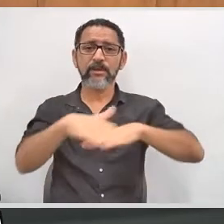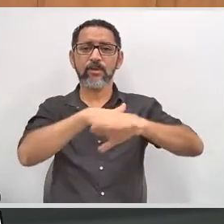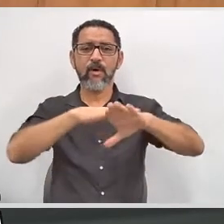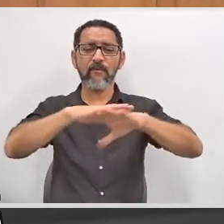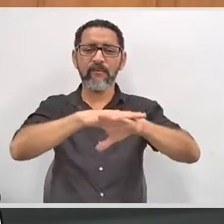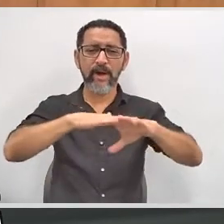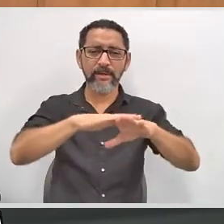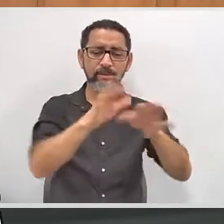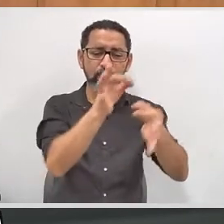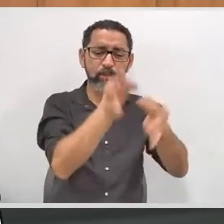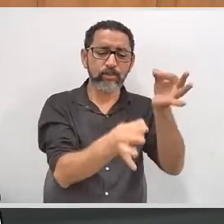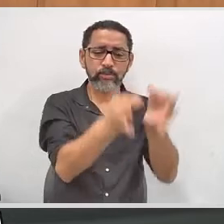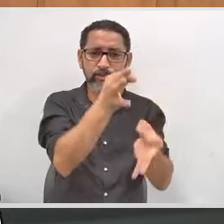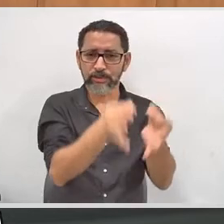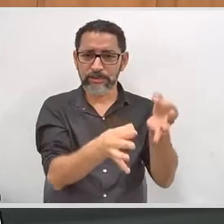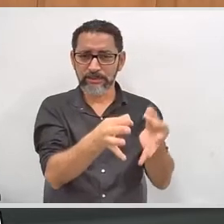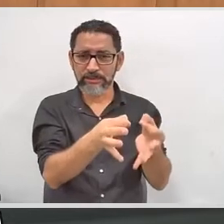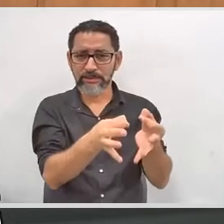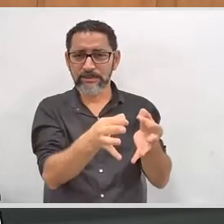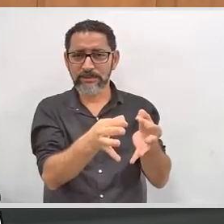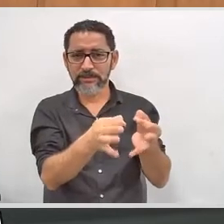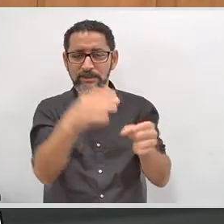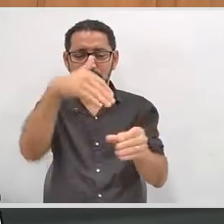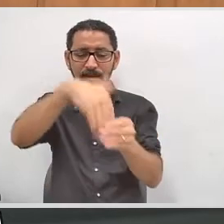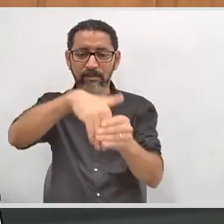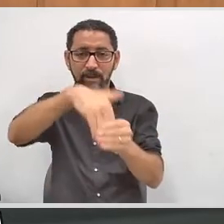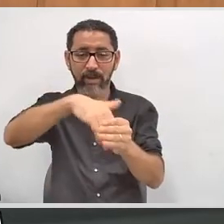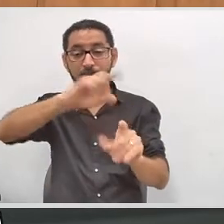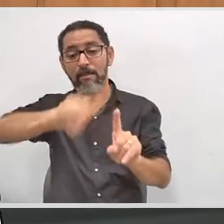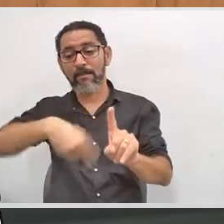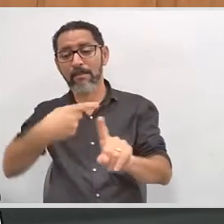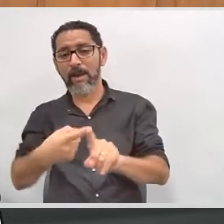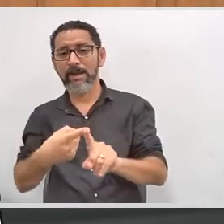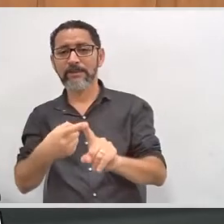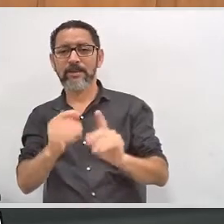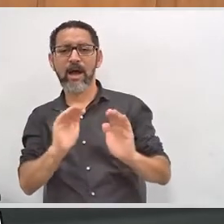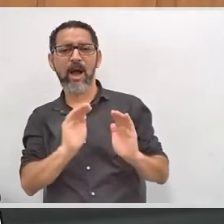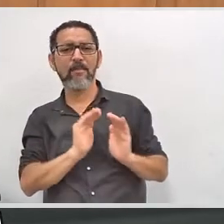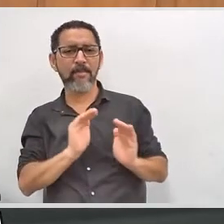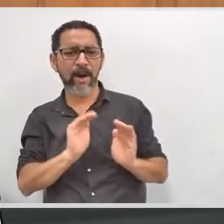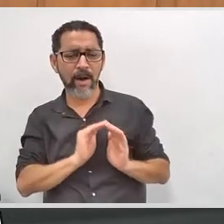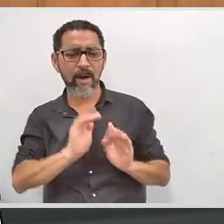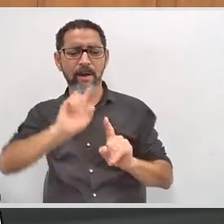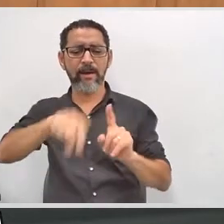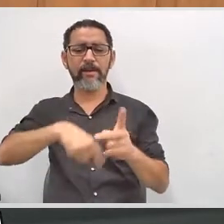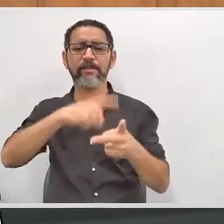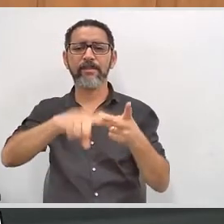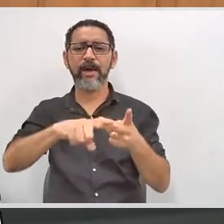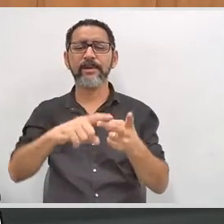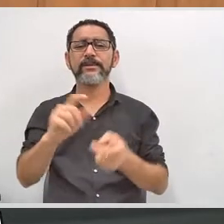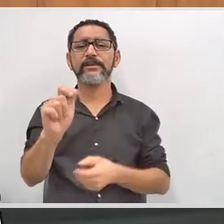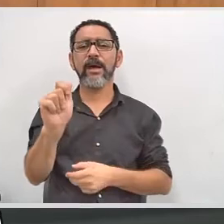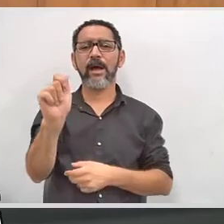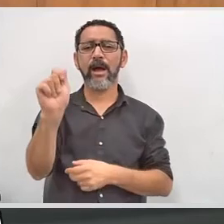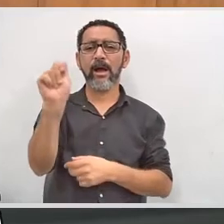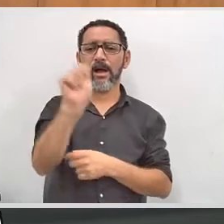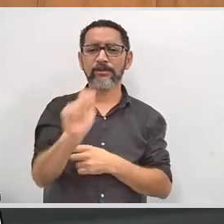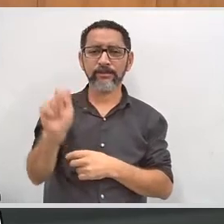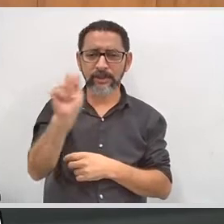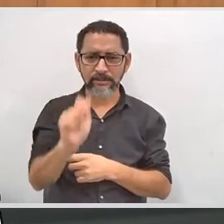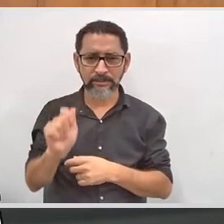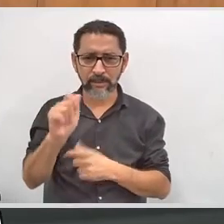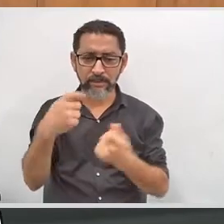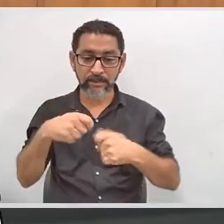existir entre o juiz eleitoral e aqueles operadores ali das APAES, enfim, das associações. Havendo